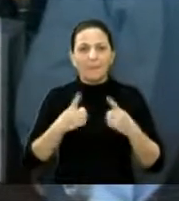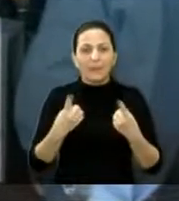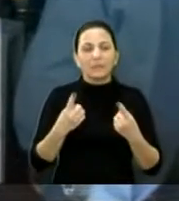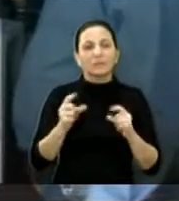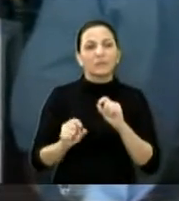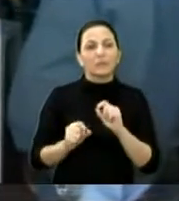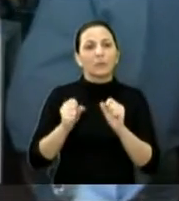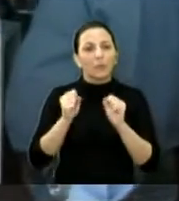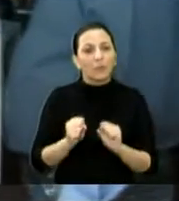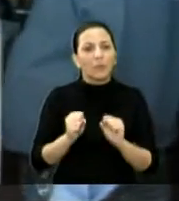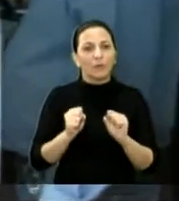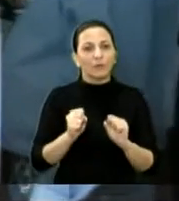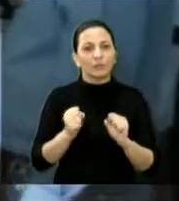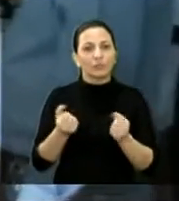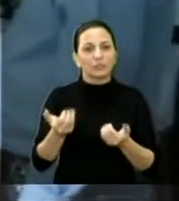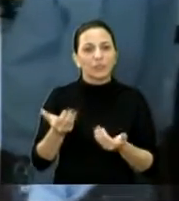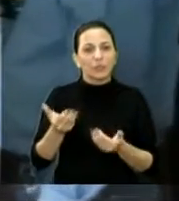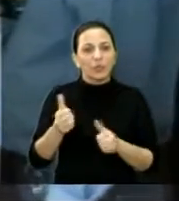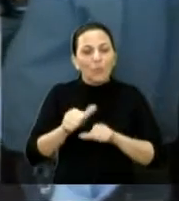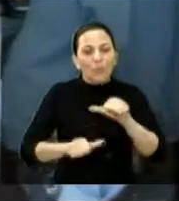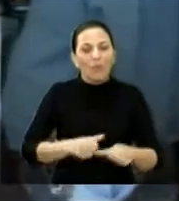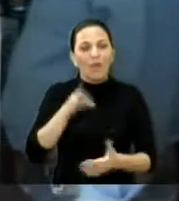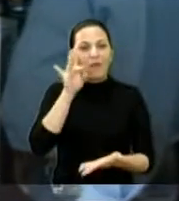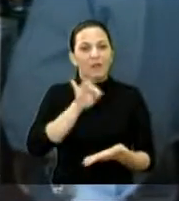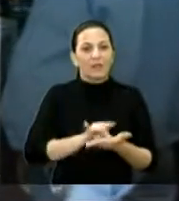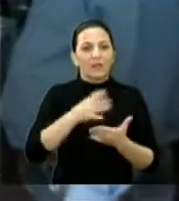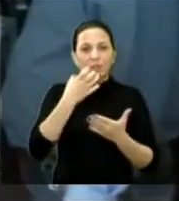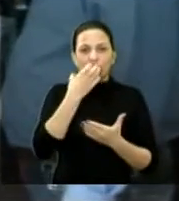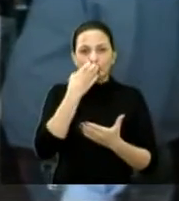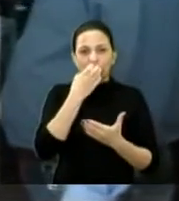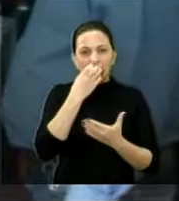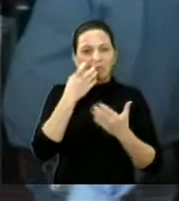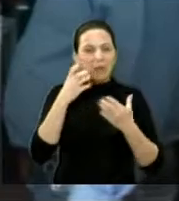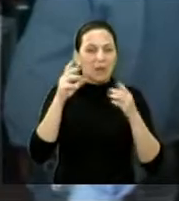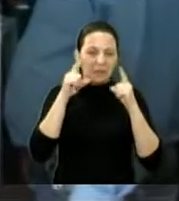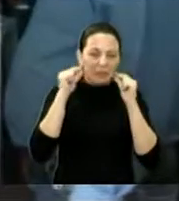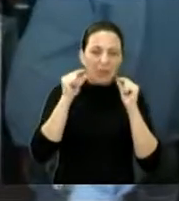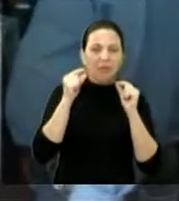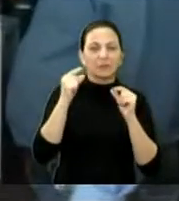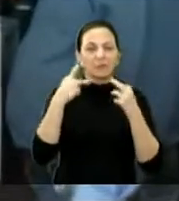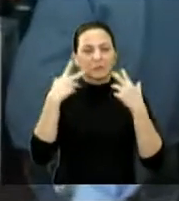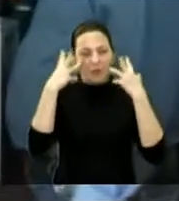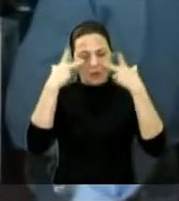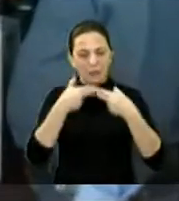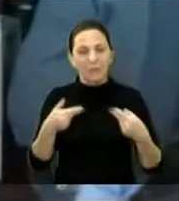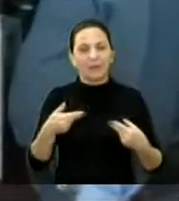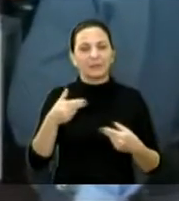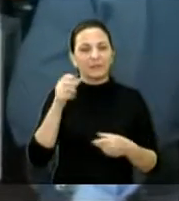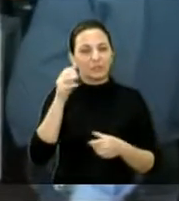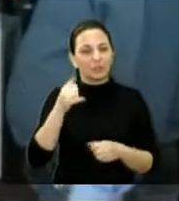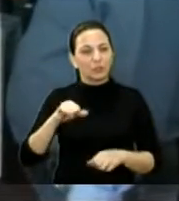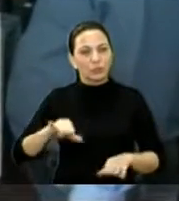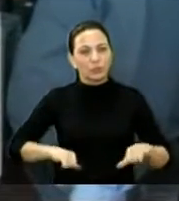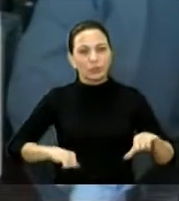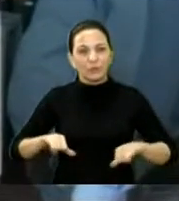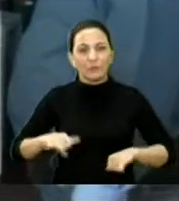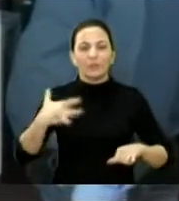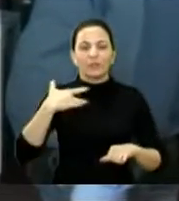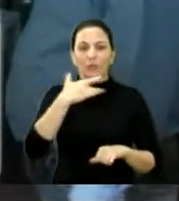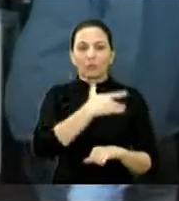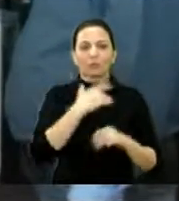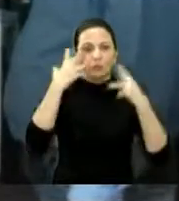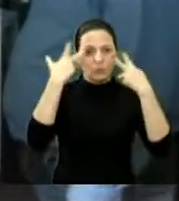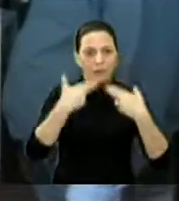possa reverter esse quadro de maus tratos. Então, vocês estão de parabéns. É muito importante vocês terem cuidado, que além de saúde dos animais, é saúde também